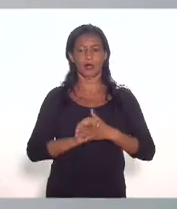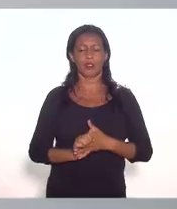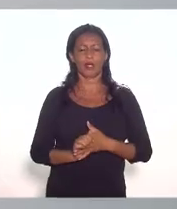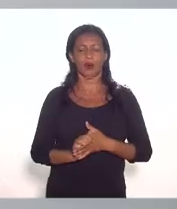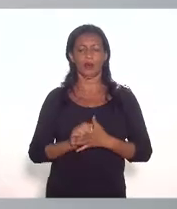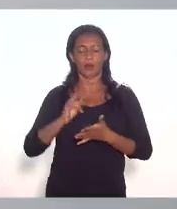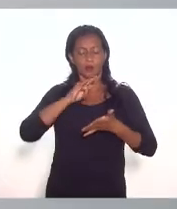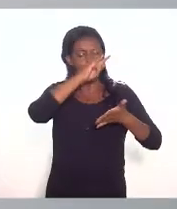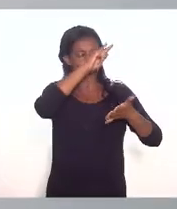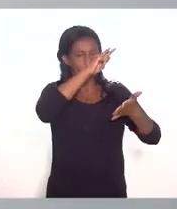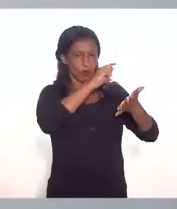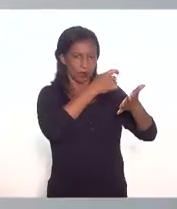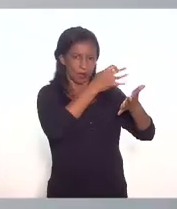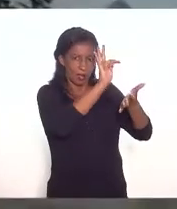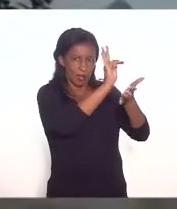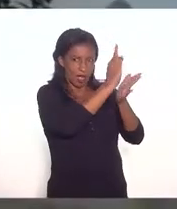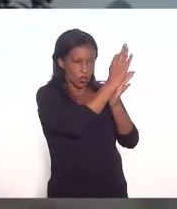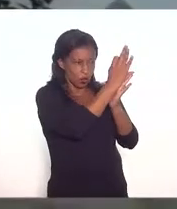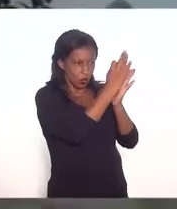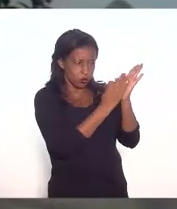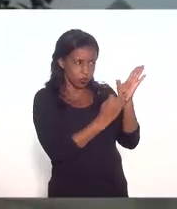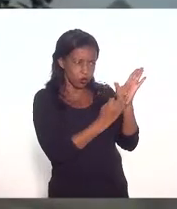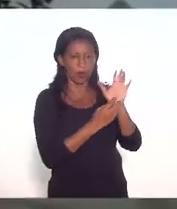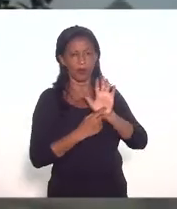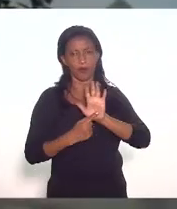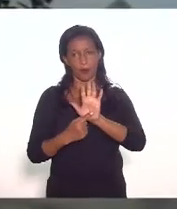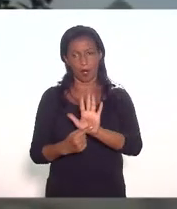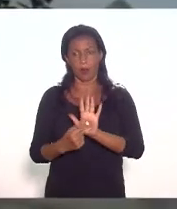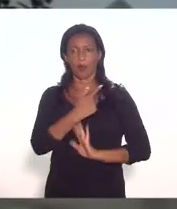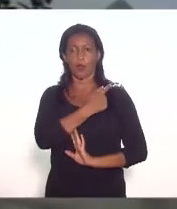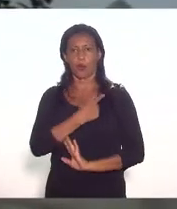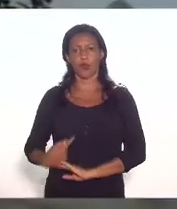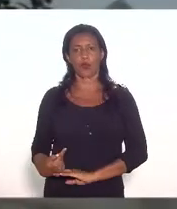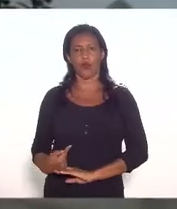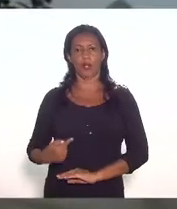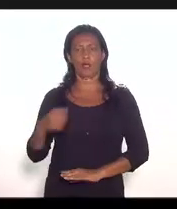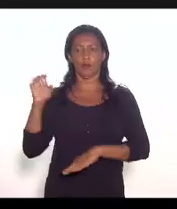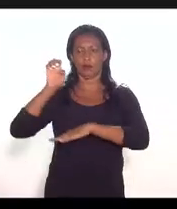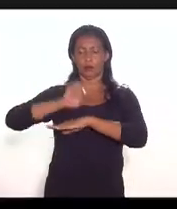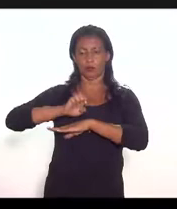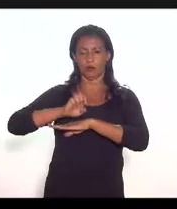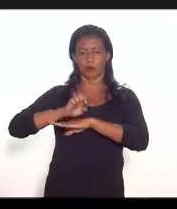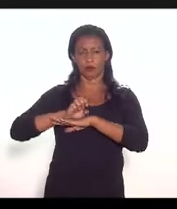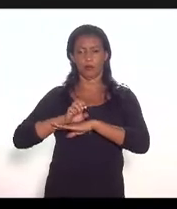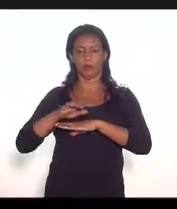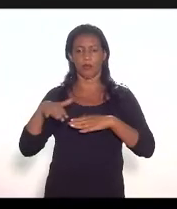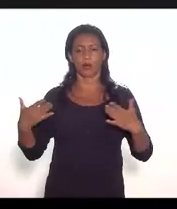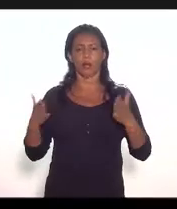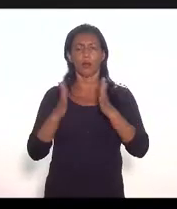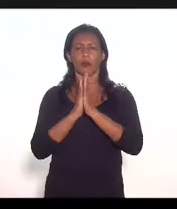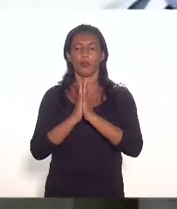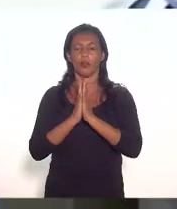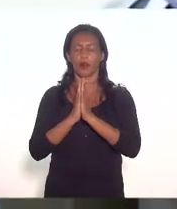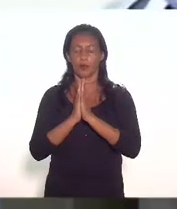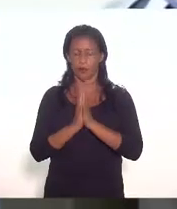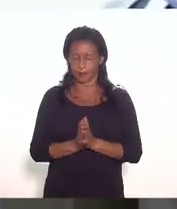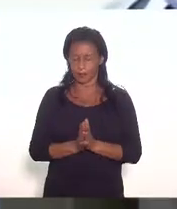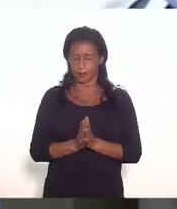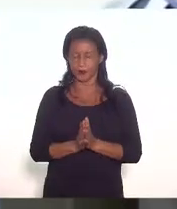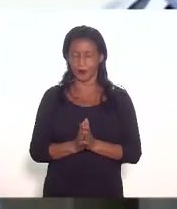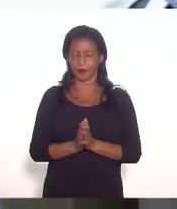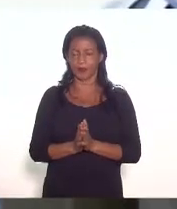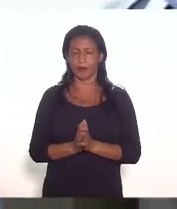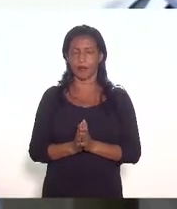foi apresentado pelo governo do Estado por favor um minutinho senhora Carla